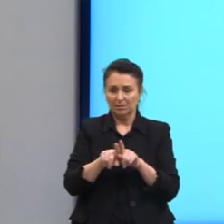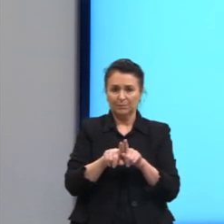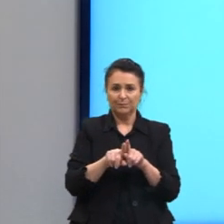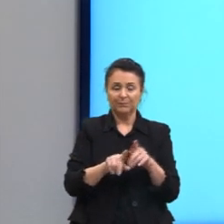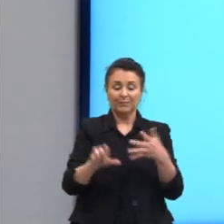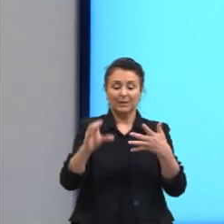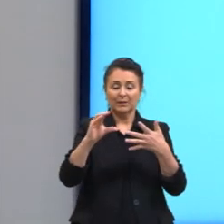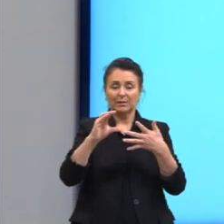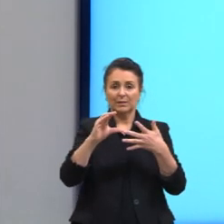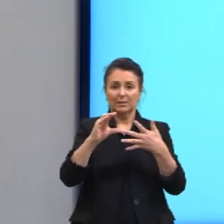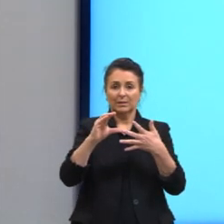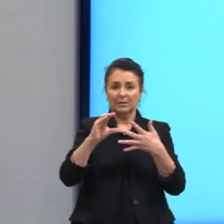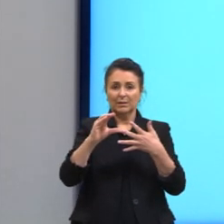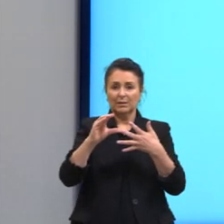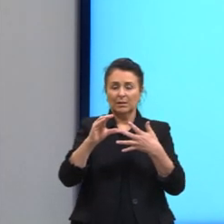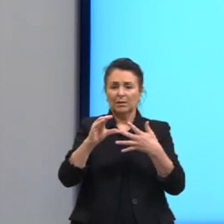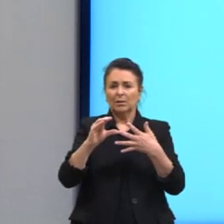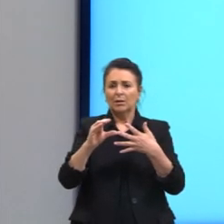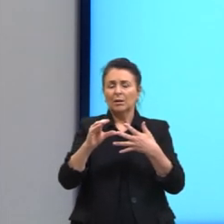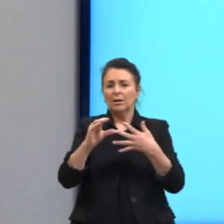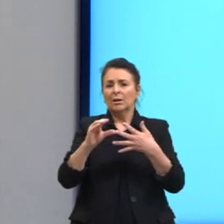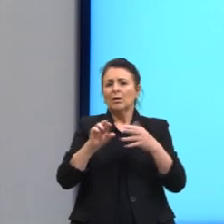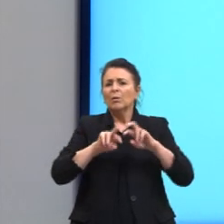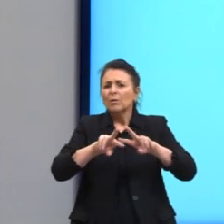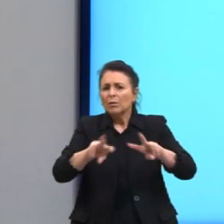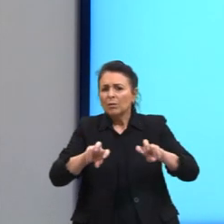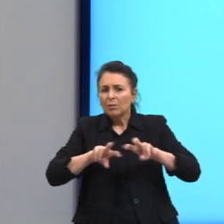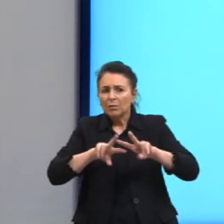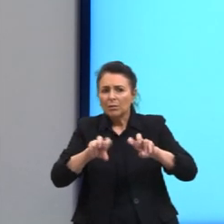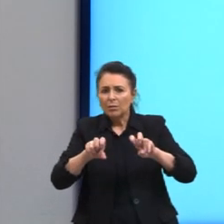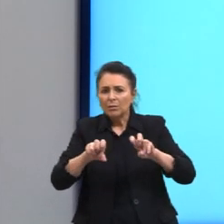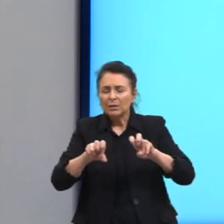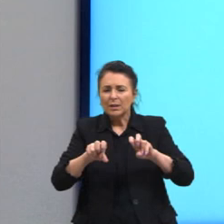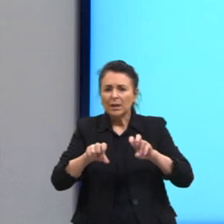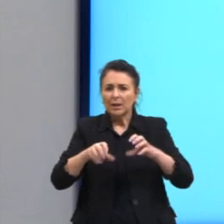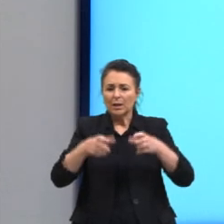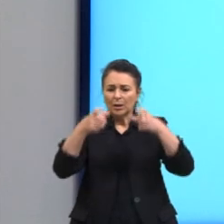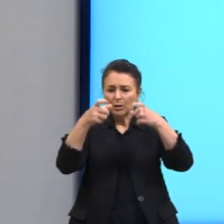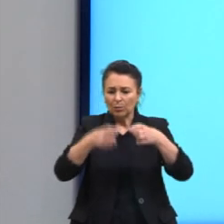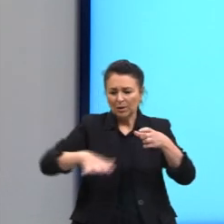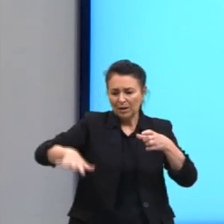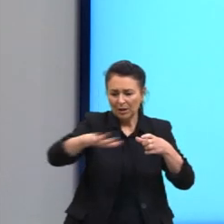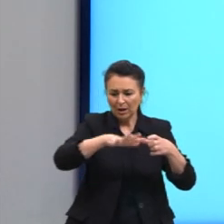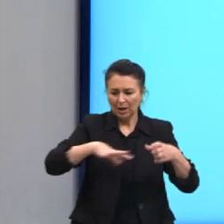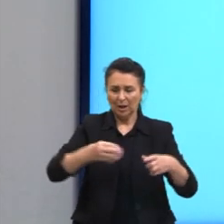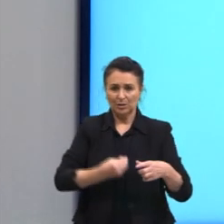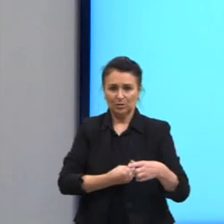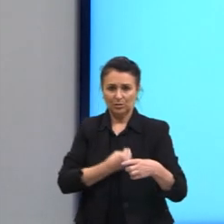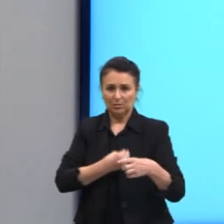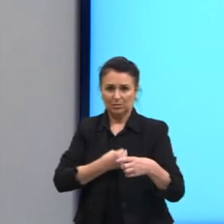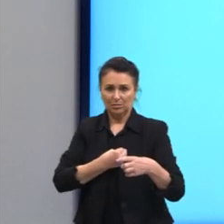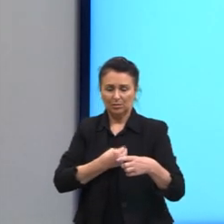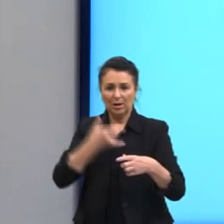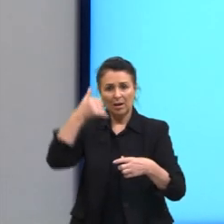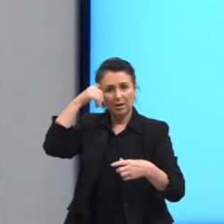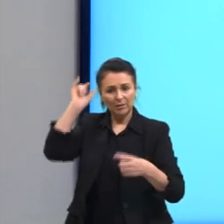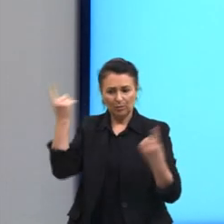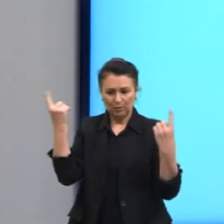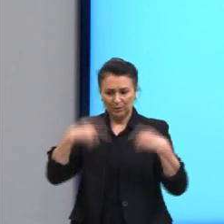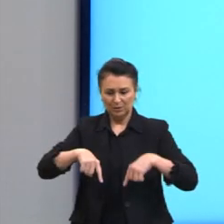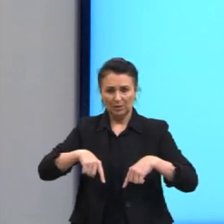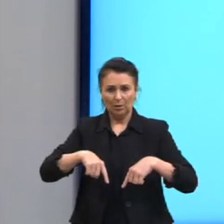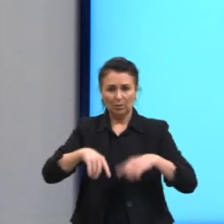Letra C. Exploração de diferentes nichos, evitando a competição entre as fases de vida.